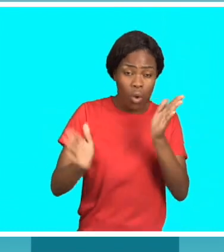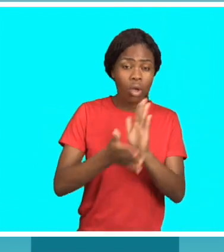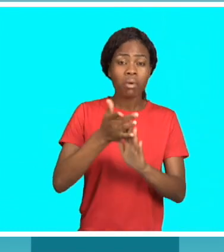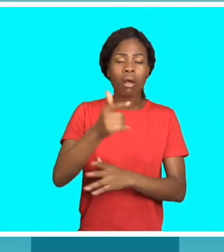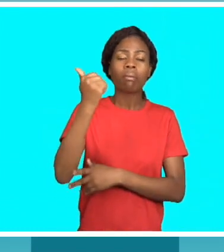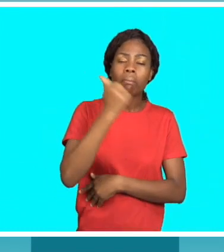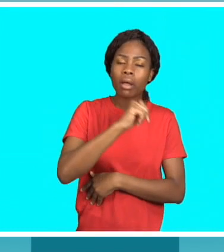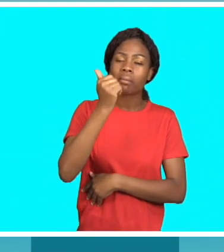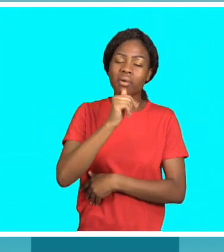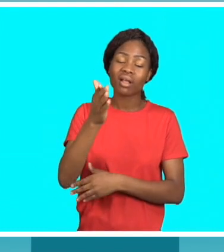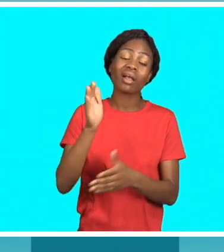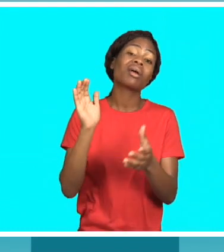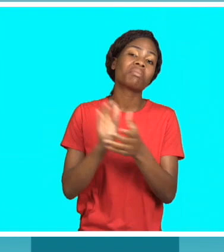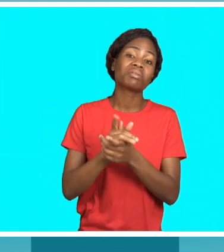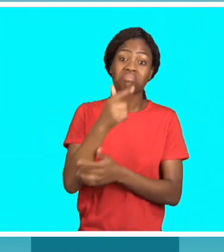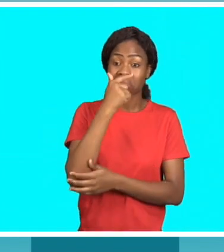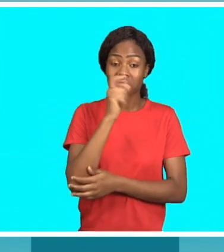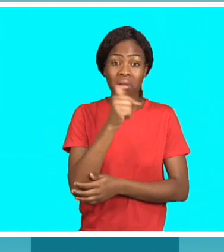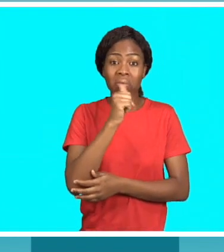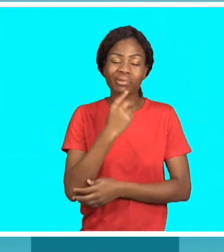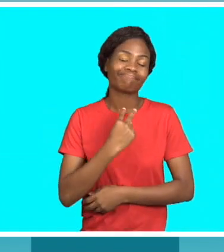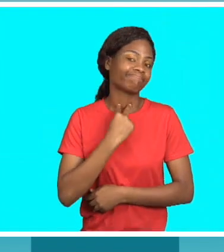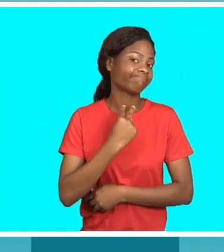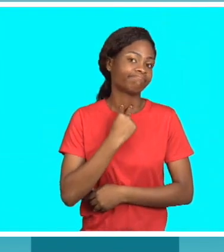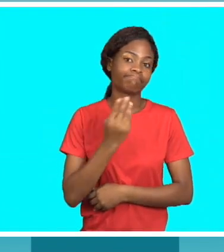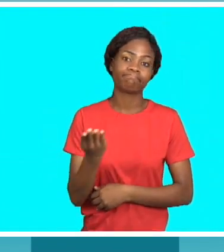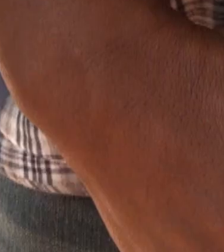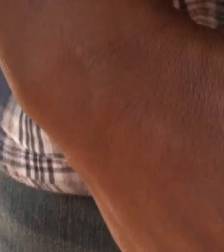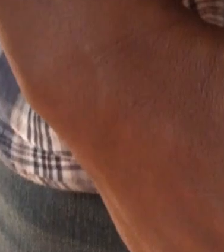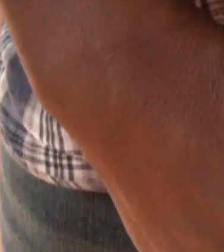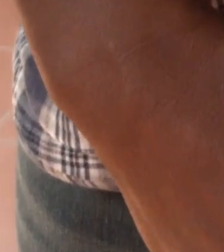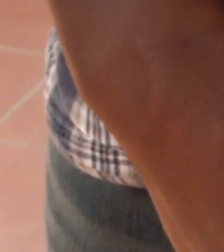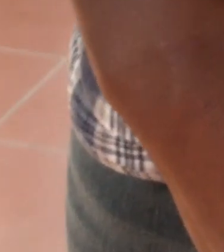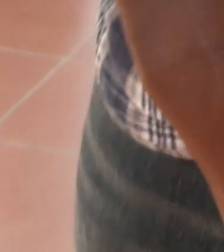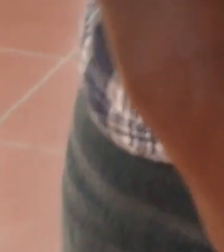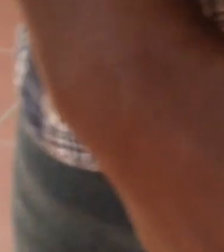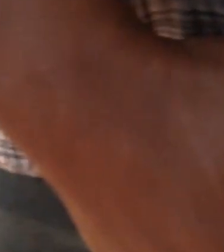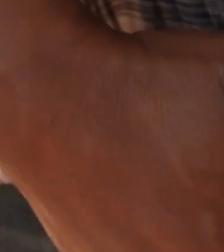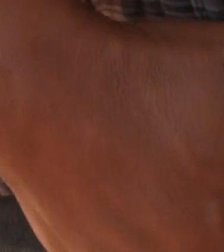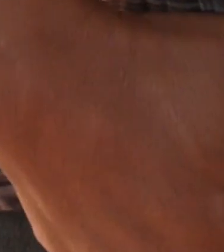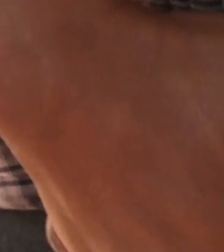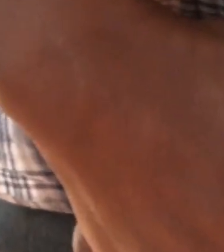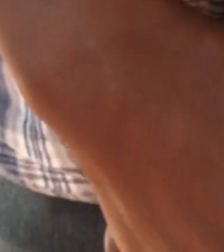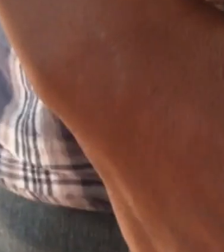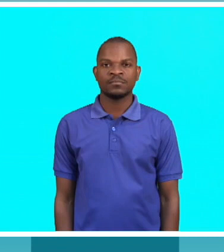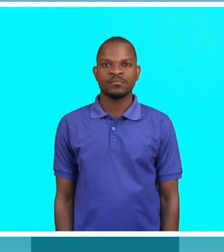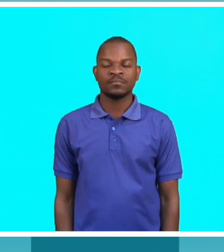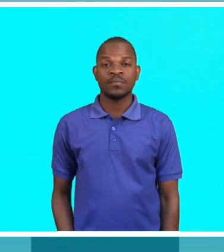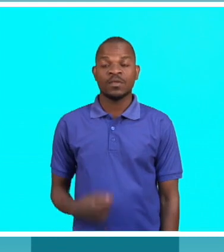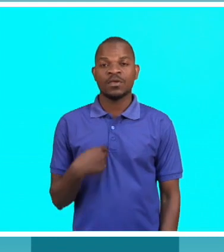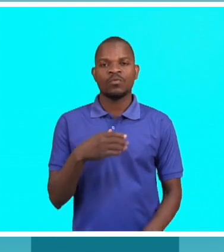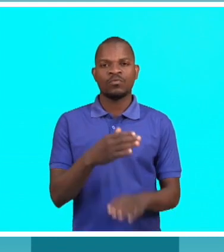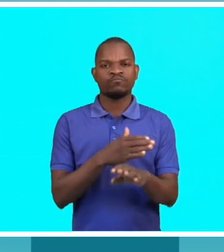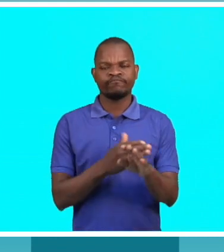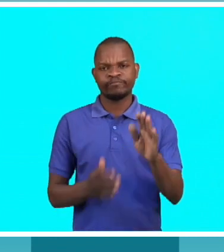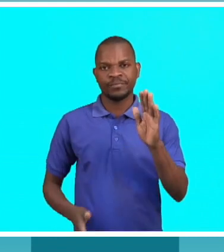condição de anonimato, revelou-nos que começou a consumir álcool por influência de amigos e hoje não consegue se livrar deste mal. Eu